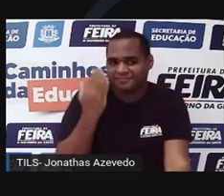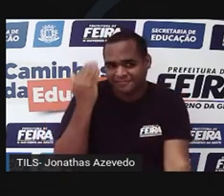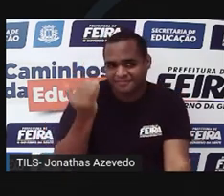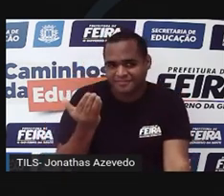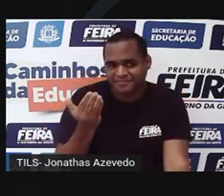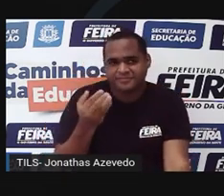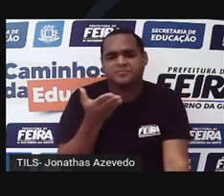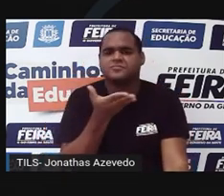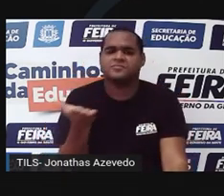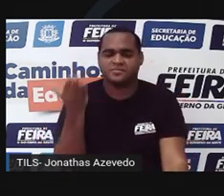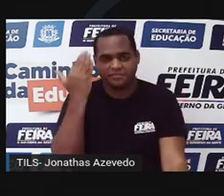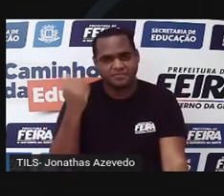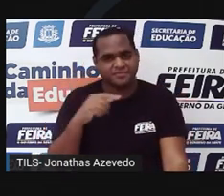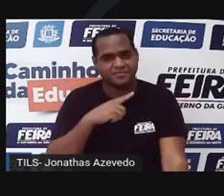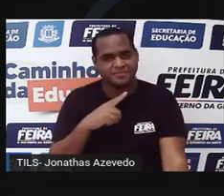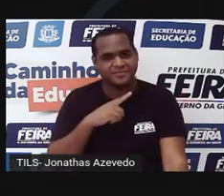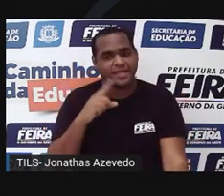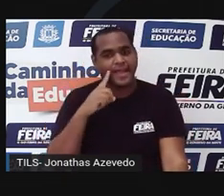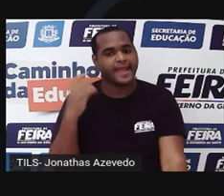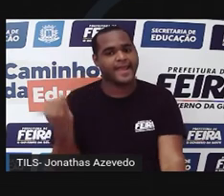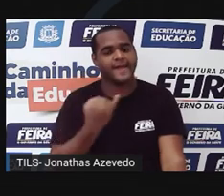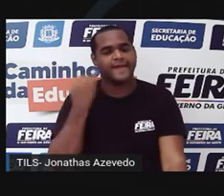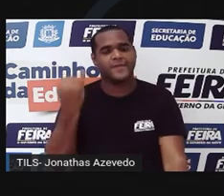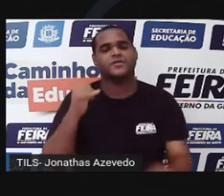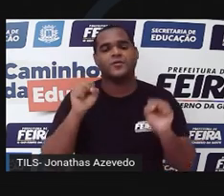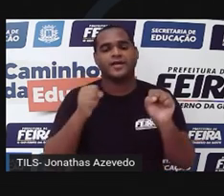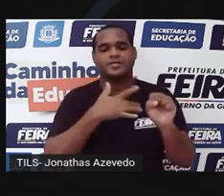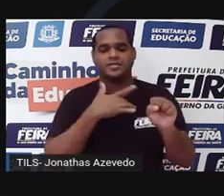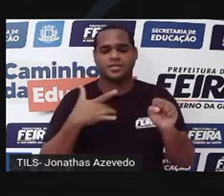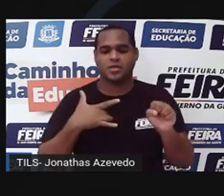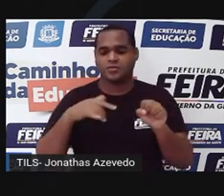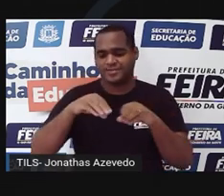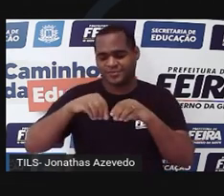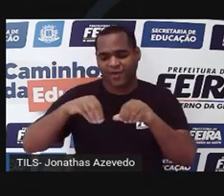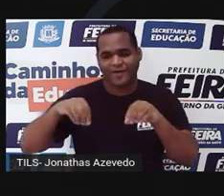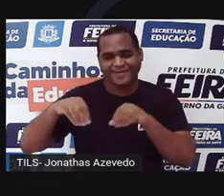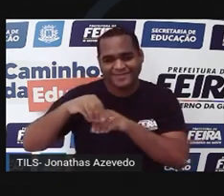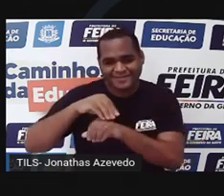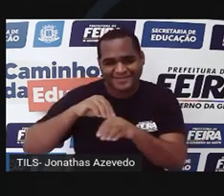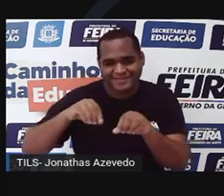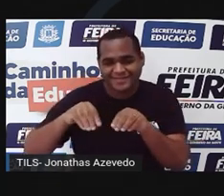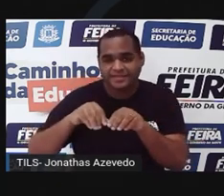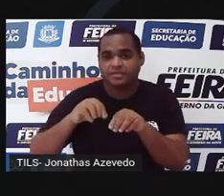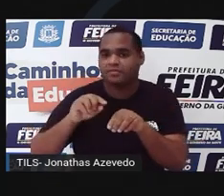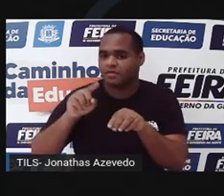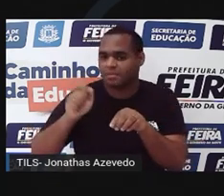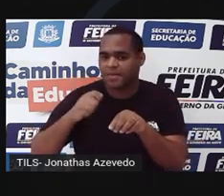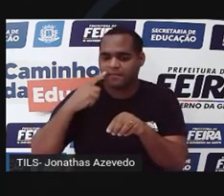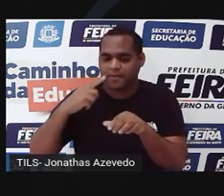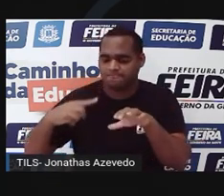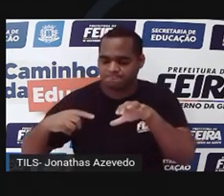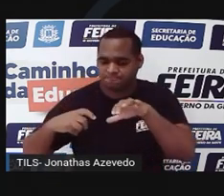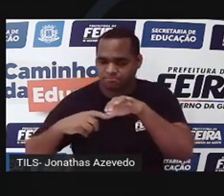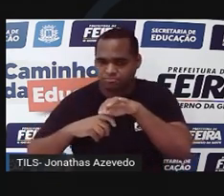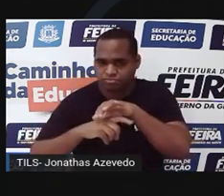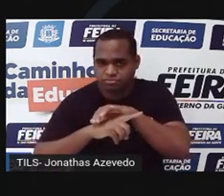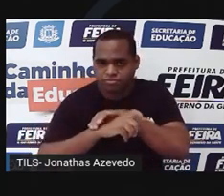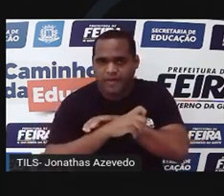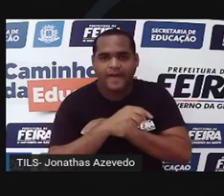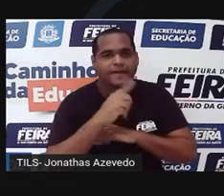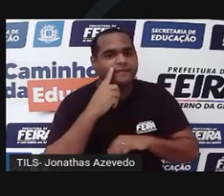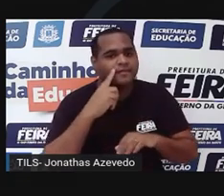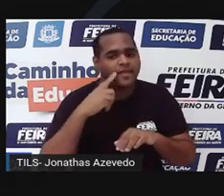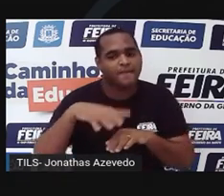Vocês sabiam que elas são super importantes para a saúde do solo? Através dos túneis que elas escavam, elas